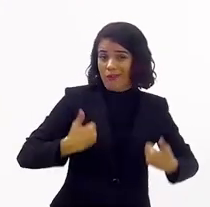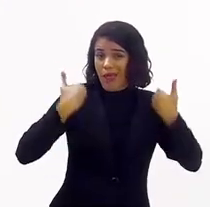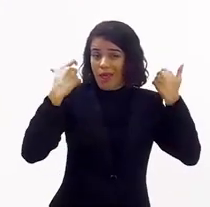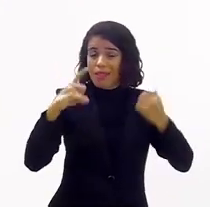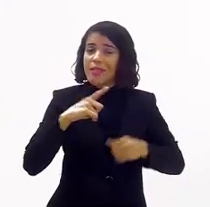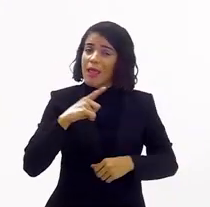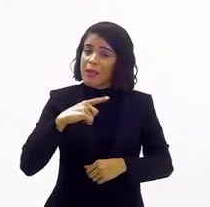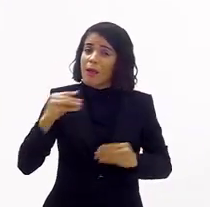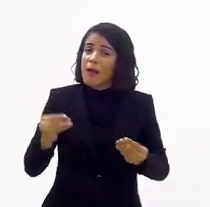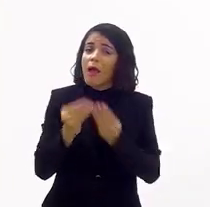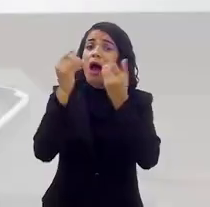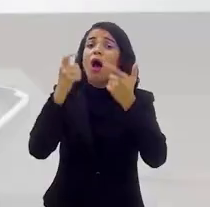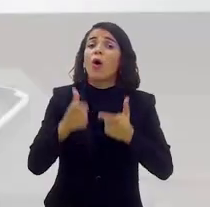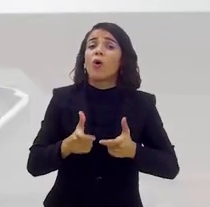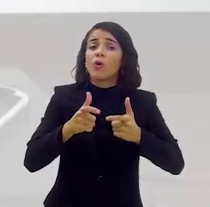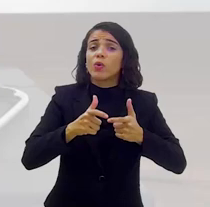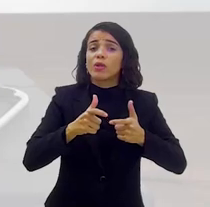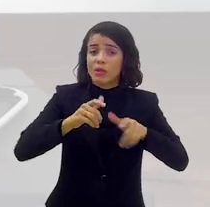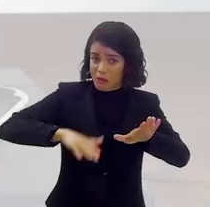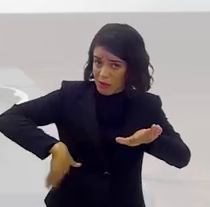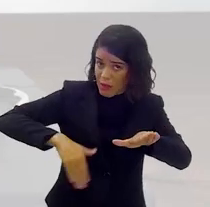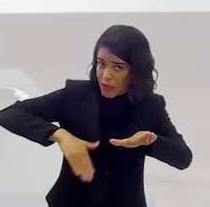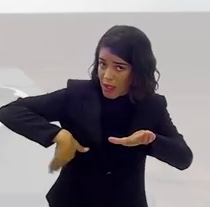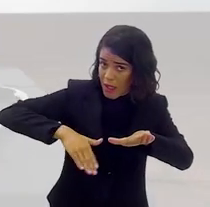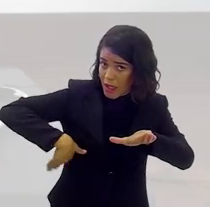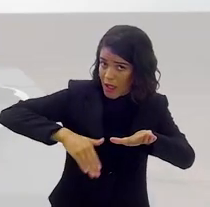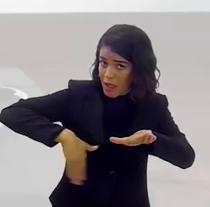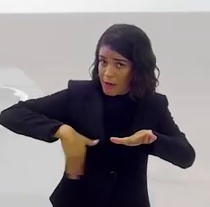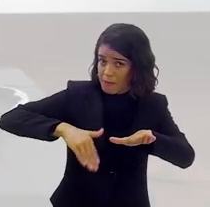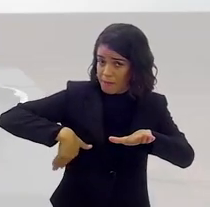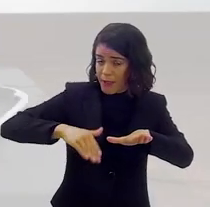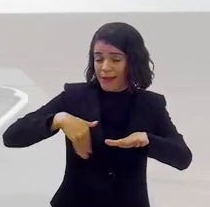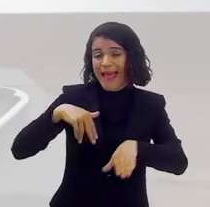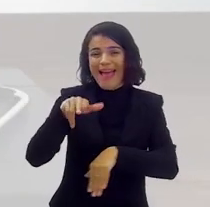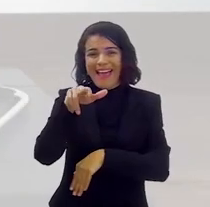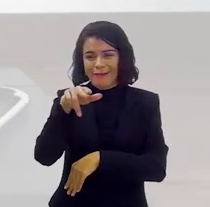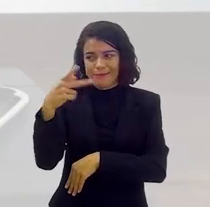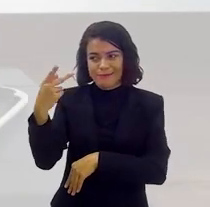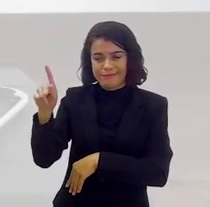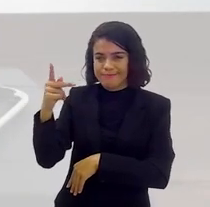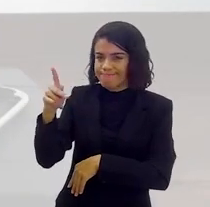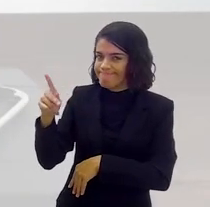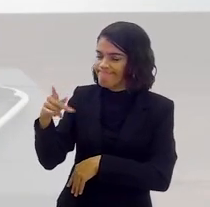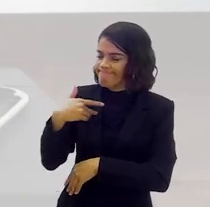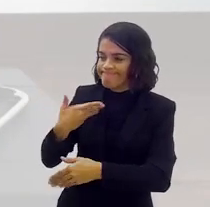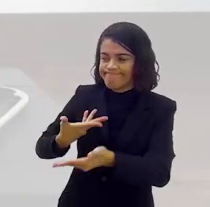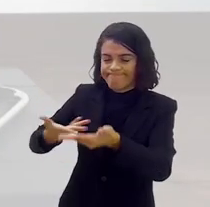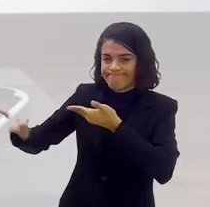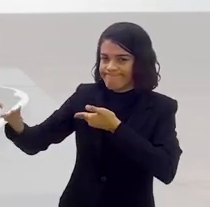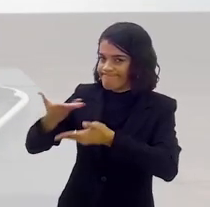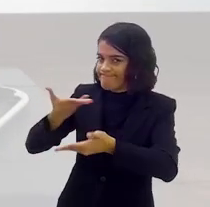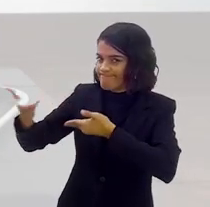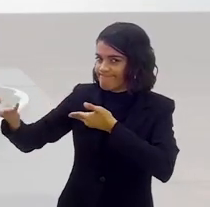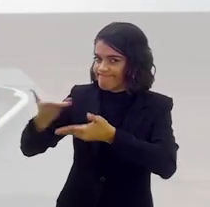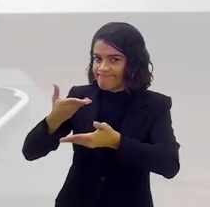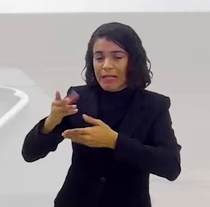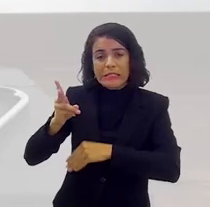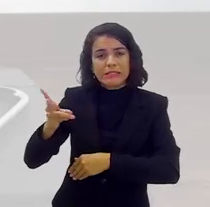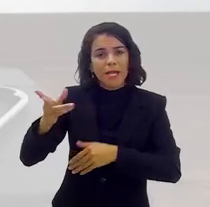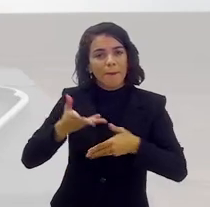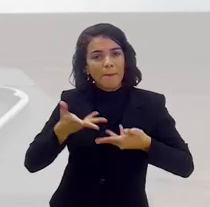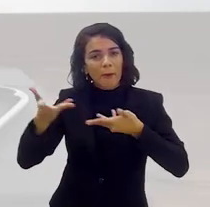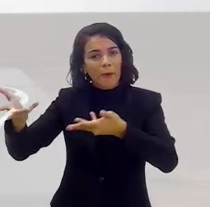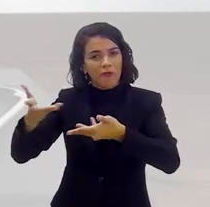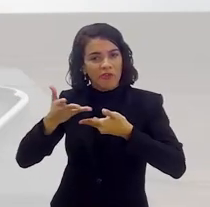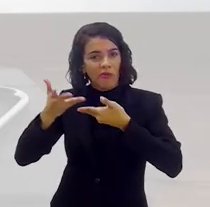dele, tem a missa lá na areia. Tem, tem, tem. Eu ia sempre, todo ano. A irmã dele é uma pessoa que eu tenho um apreço muito grande e ela sempre me